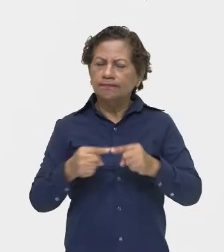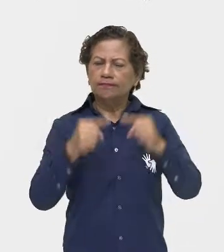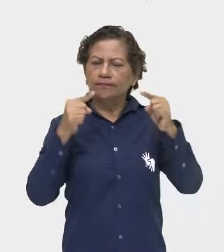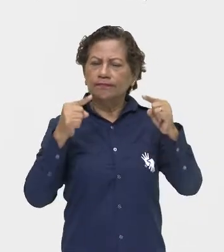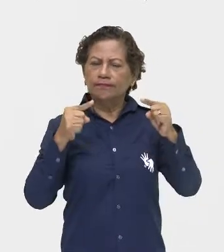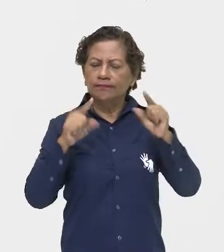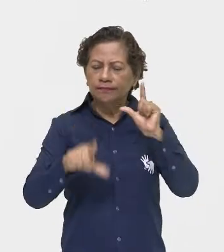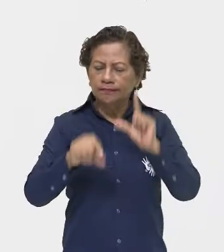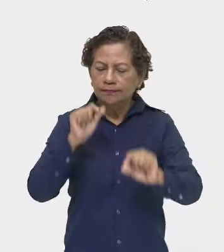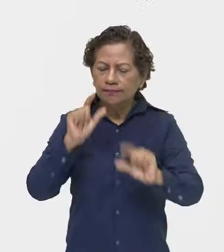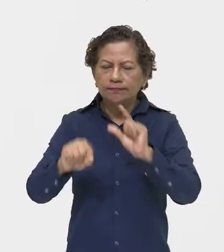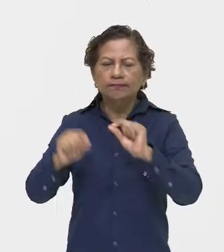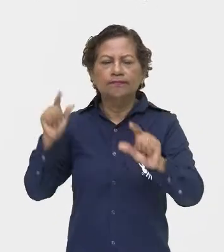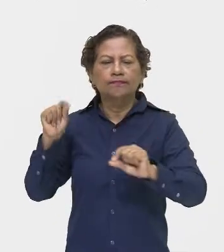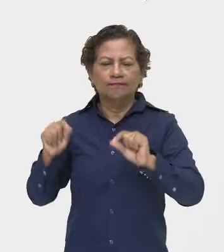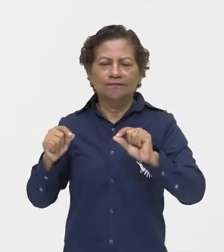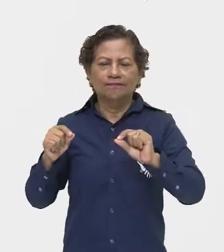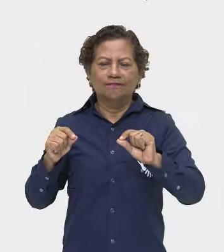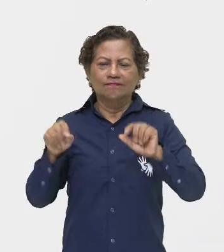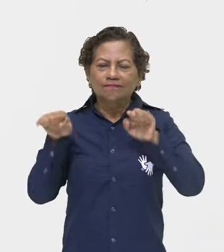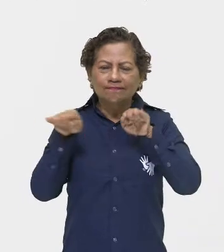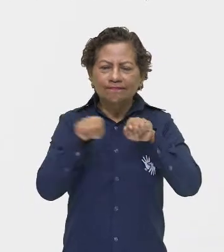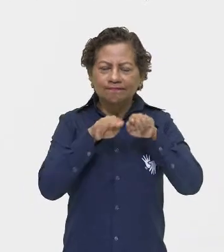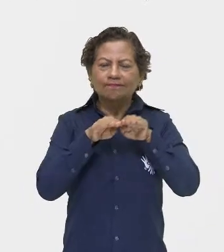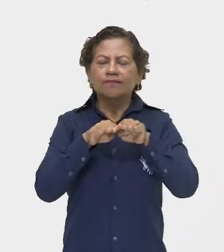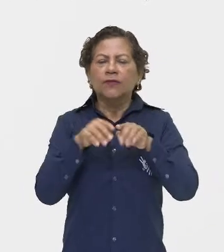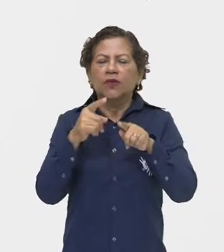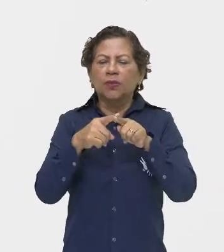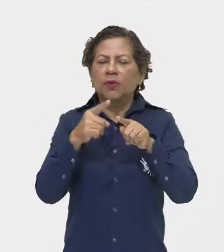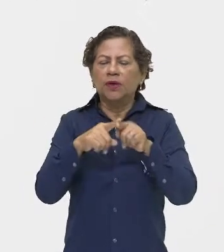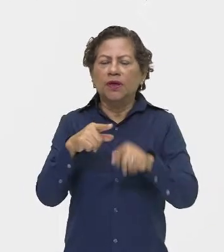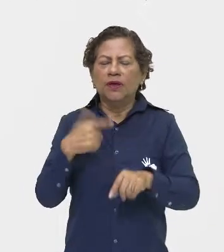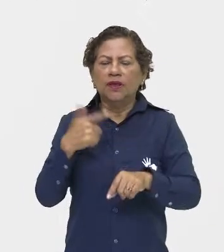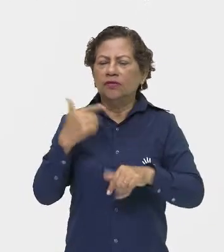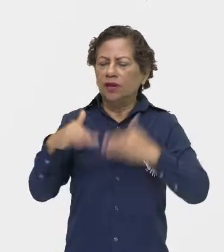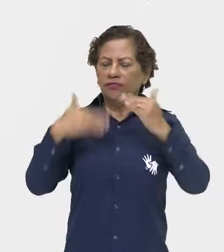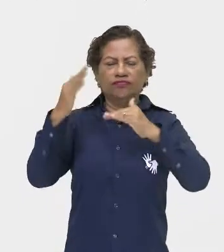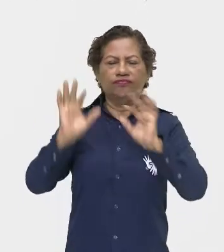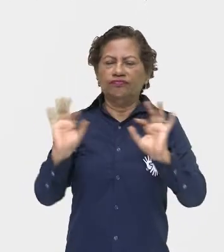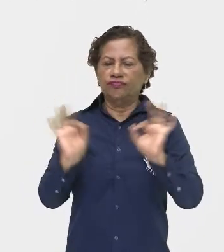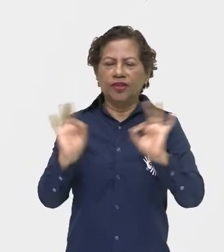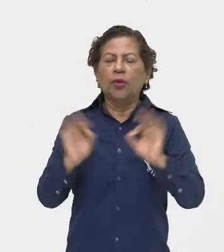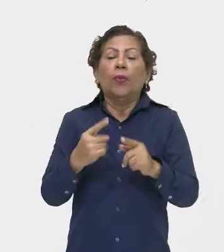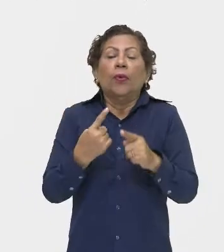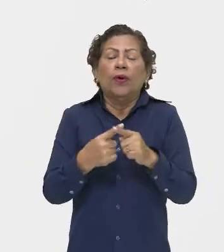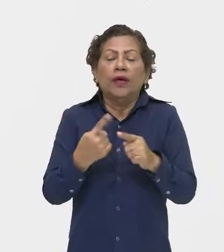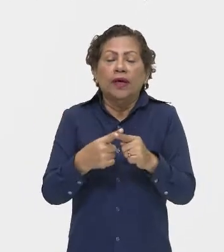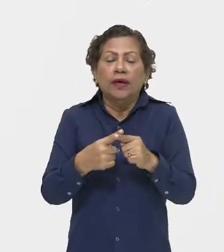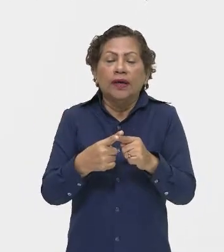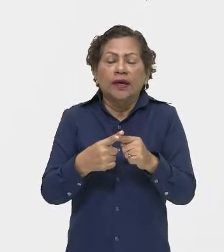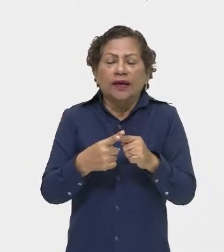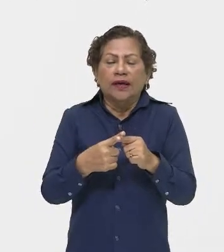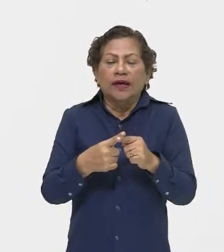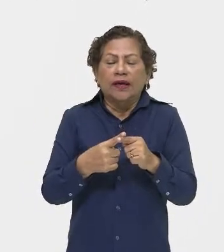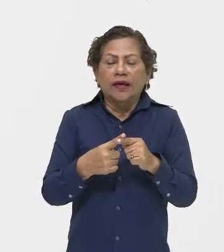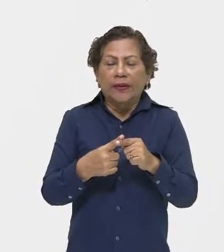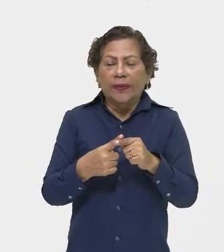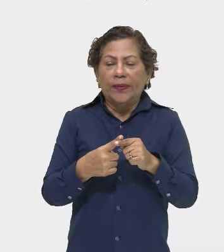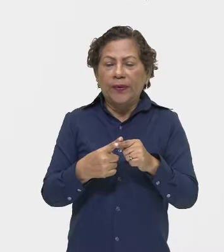dadaísmo foi um movimento de negação. Tratava de negar totalmente a cultura.